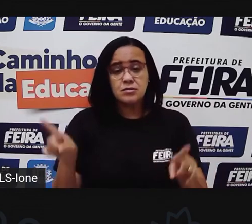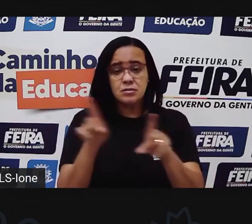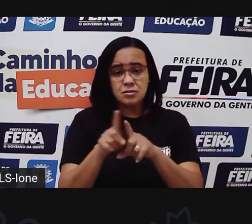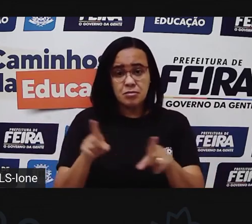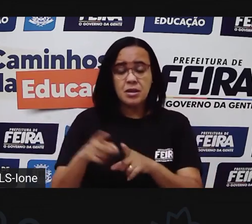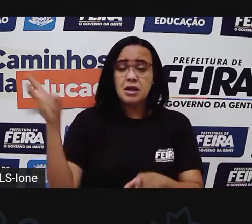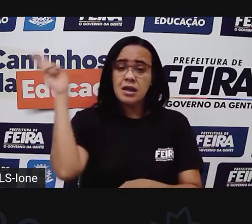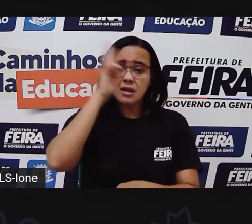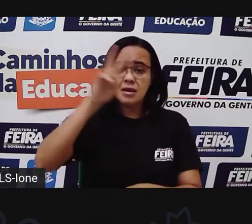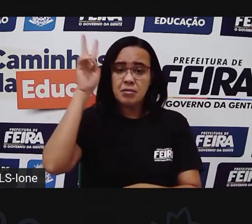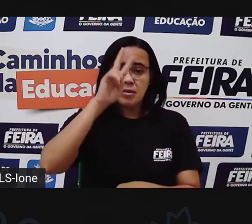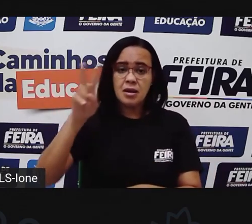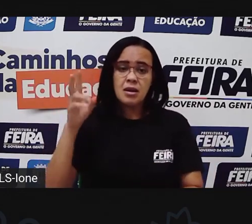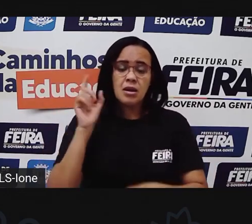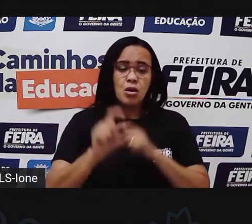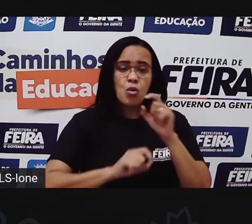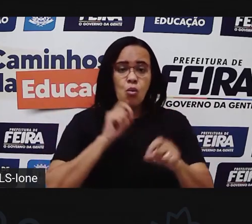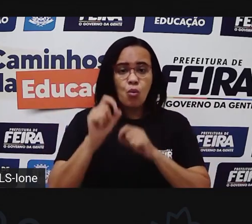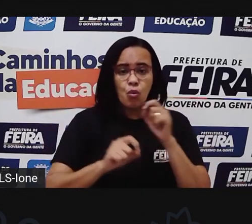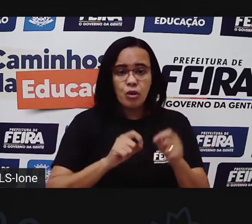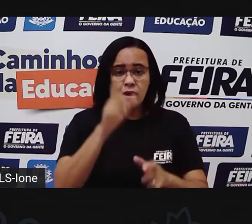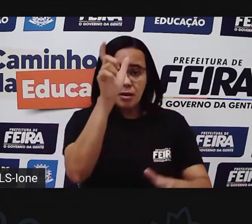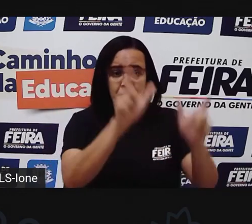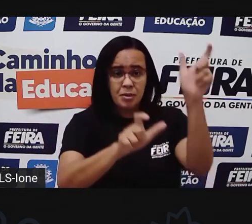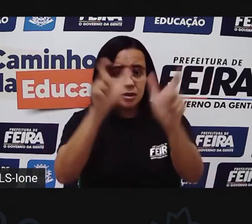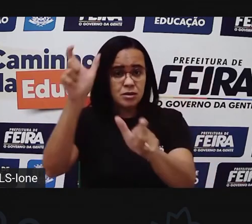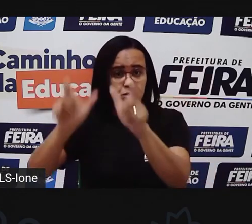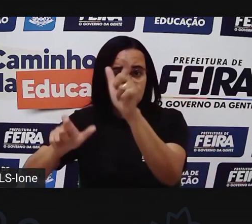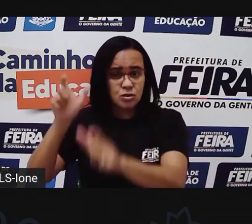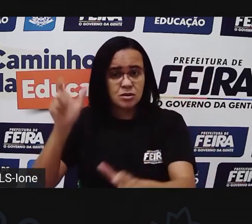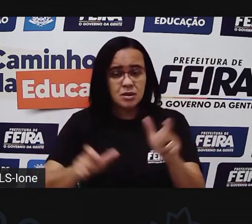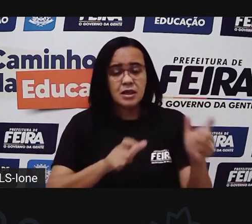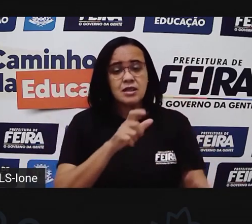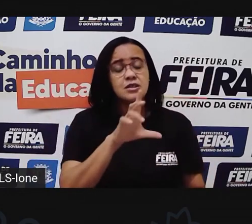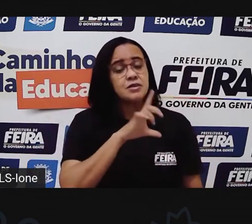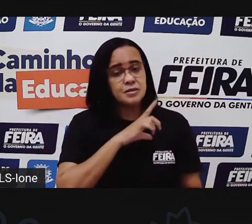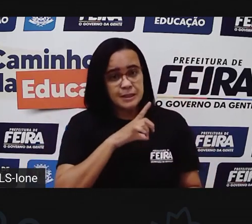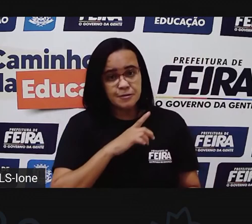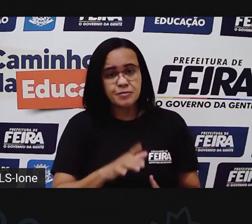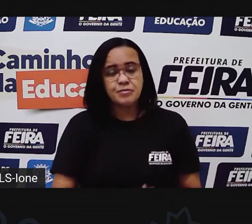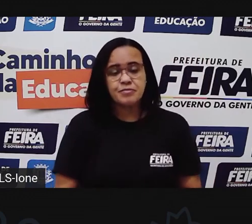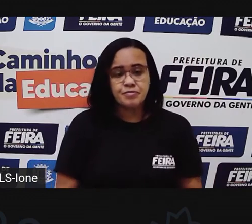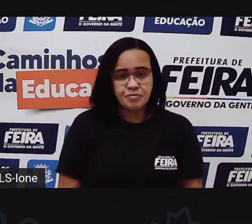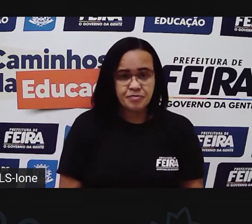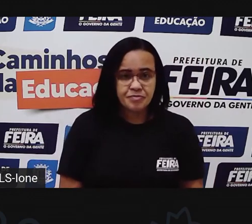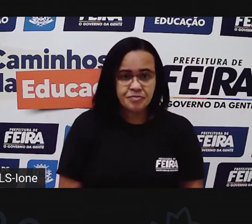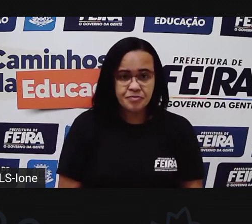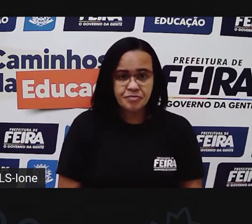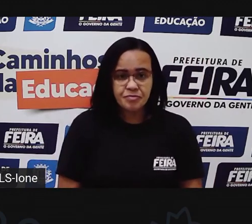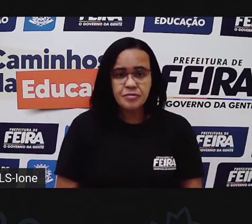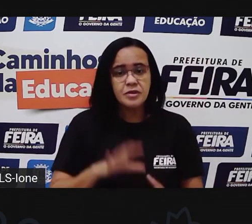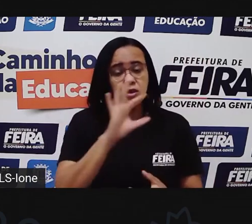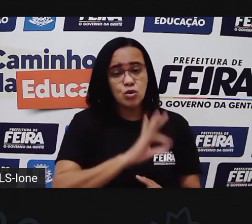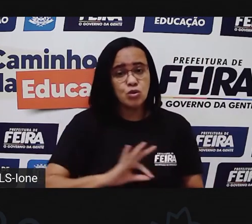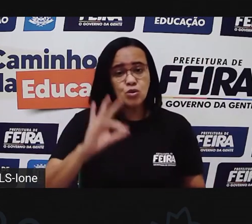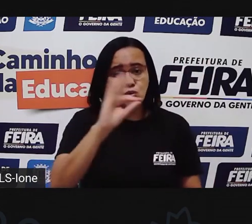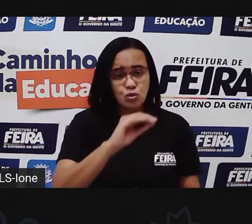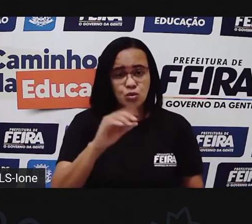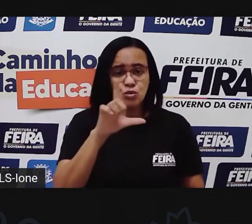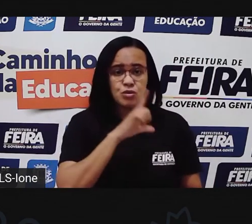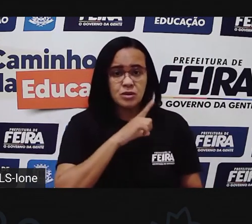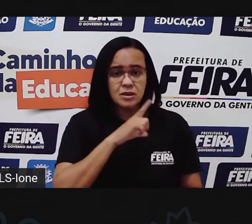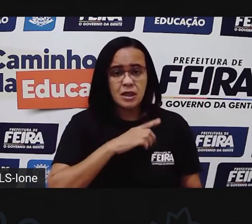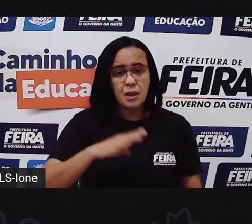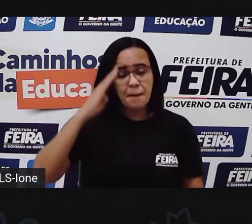postura que os personagens tiveram ali, a cuca, que todos eles têm. O principal é